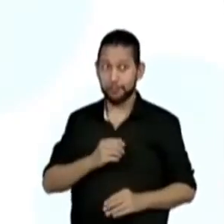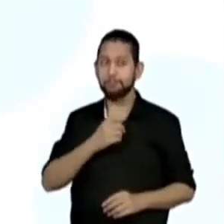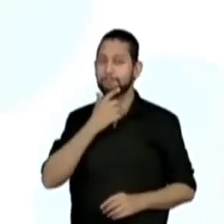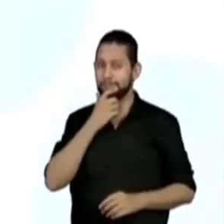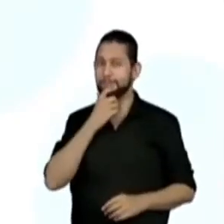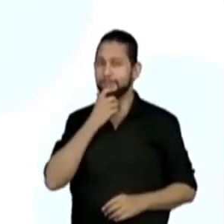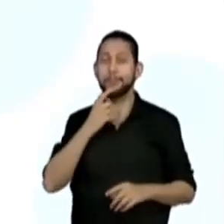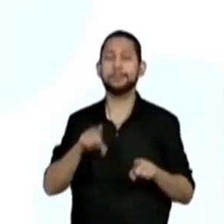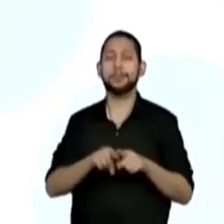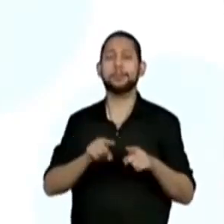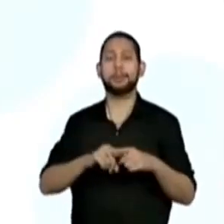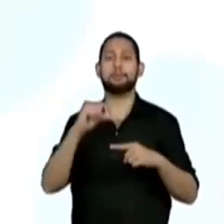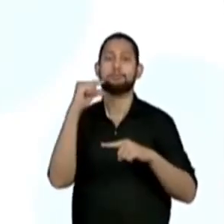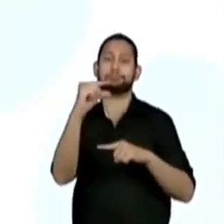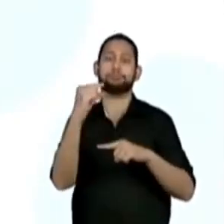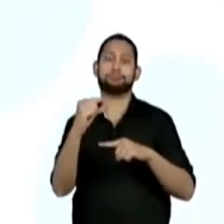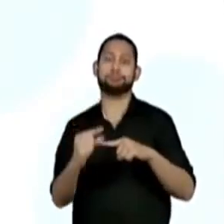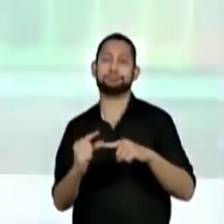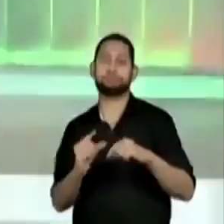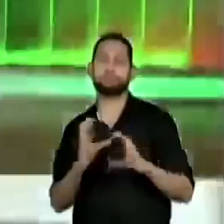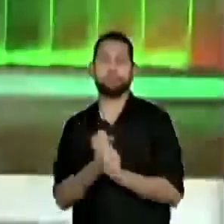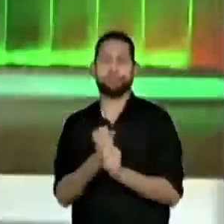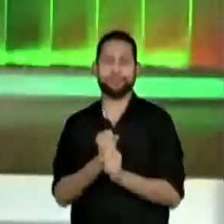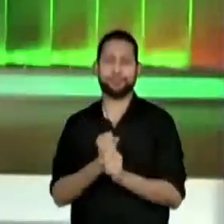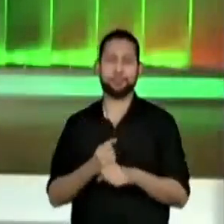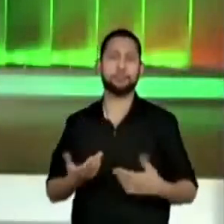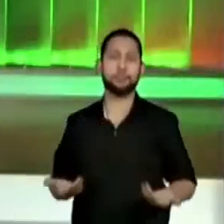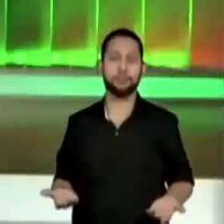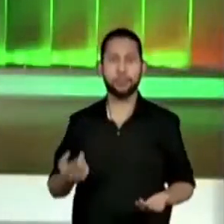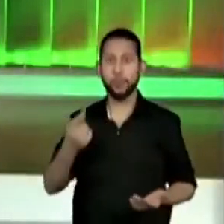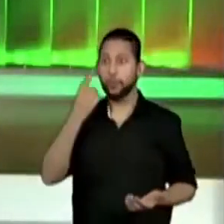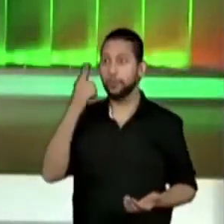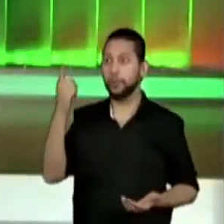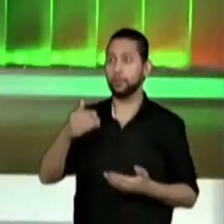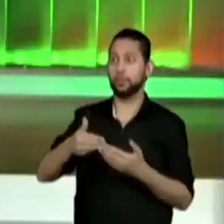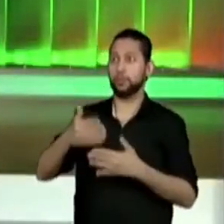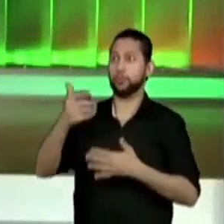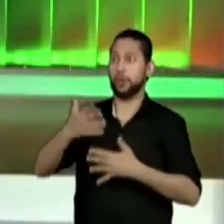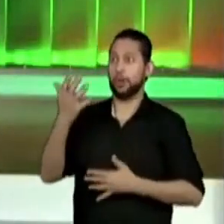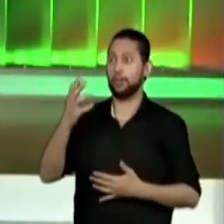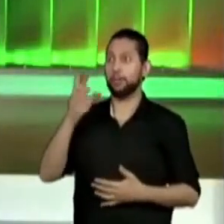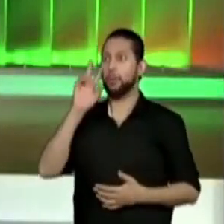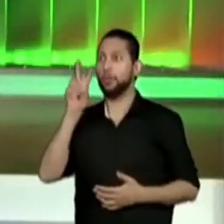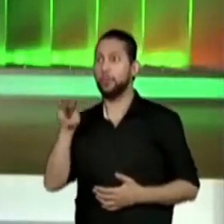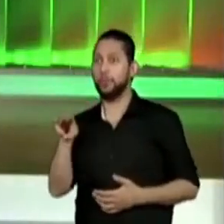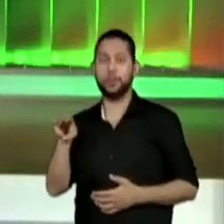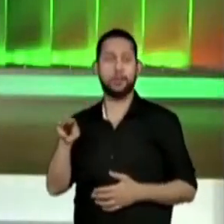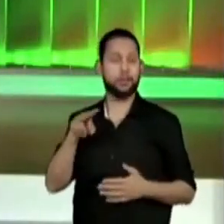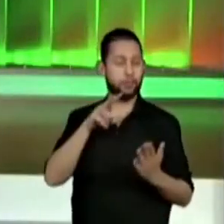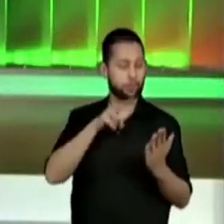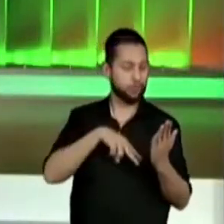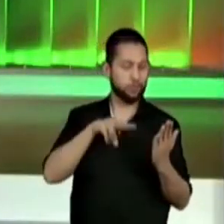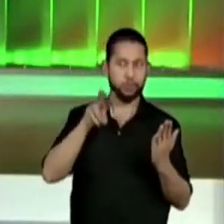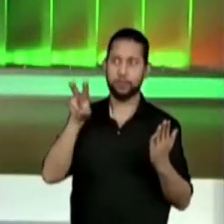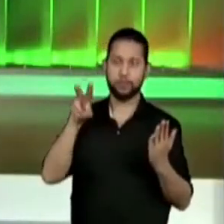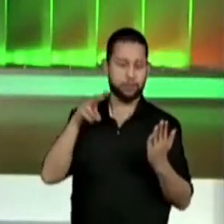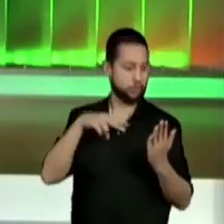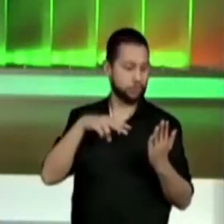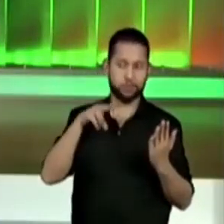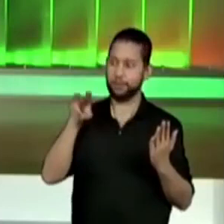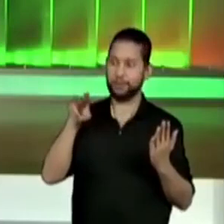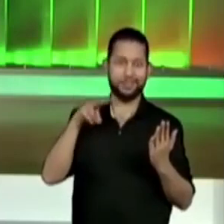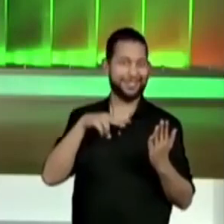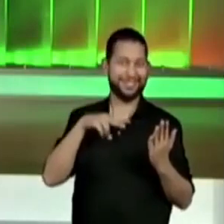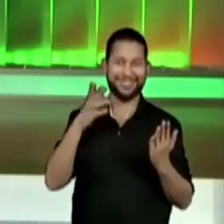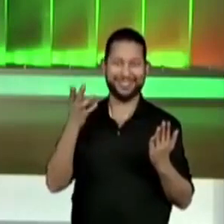algoritmos, ok? Inclusive, eu estou aqui olhando o chat, eu leio e olho o chat ao mesmo tempo, vocês percebam,